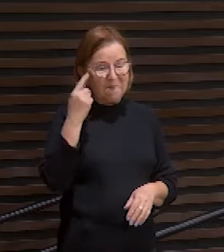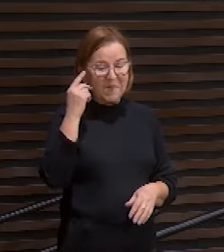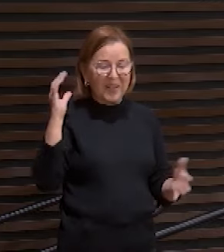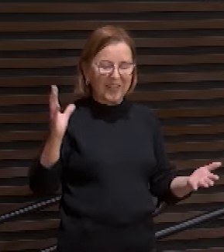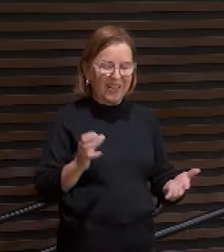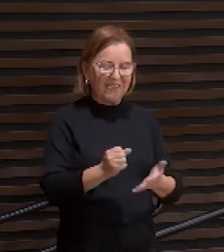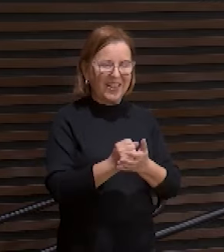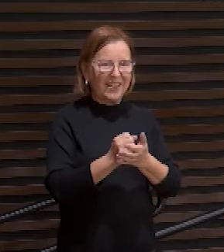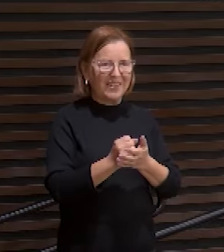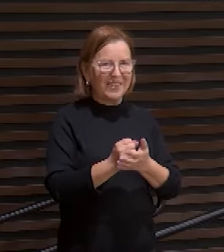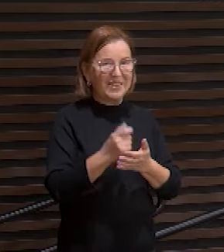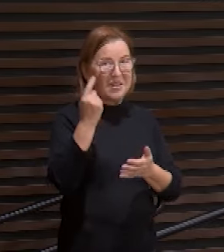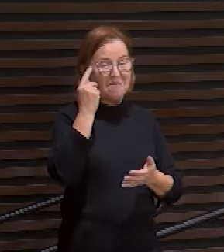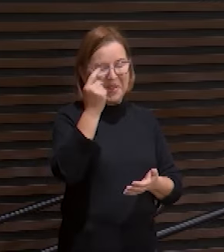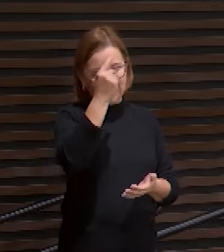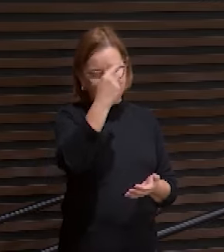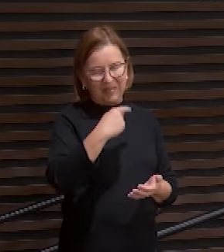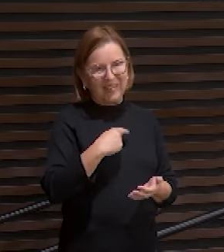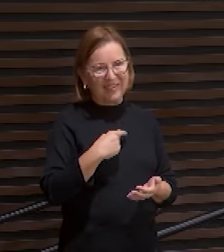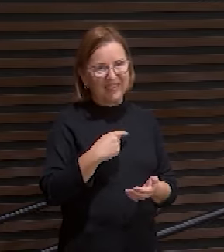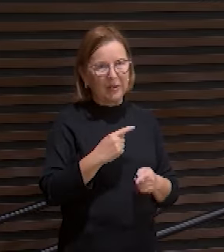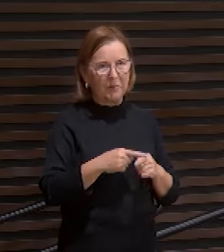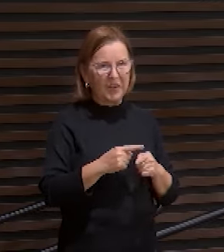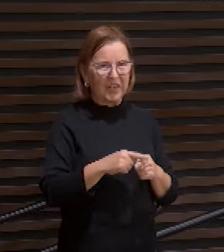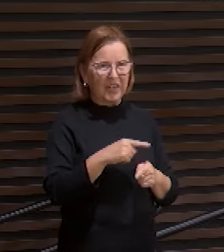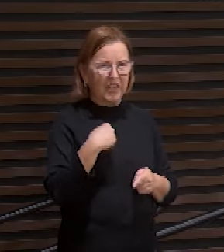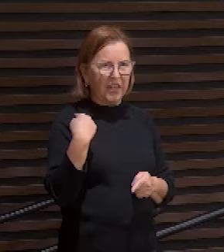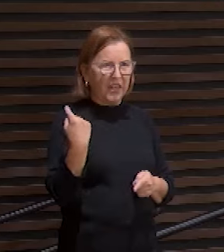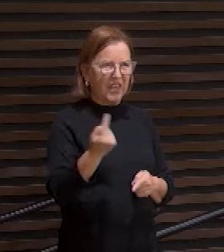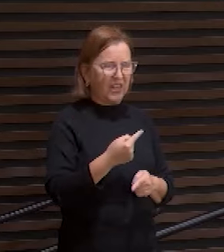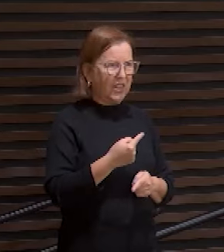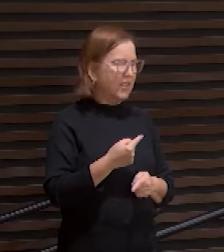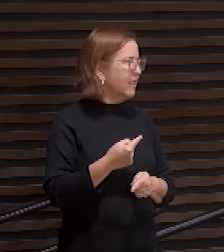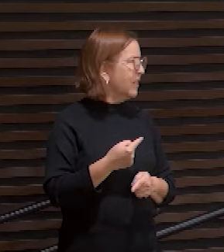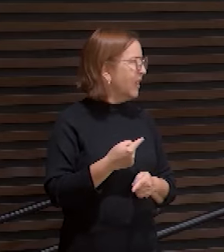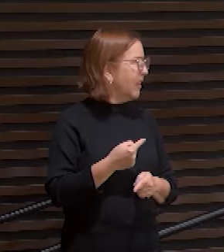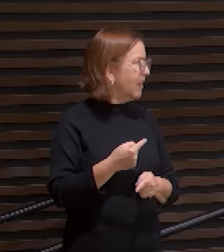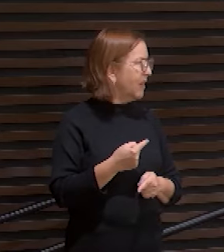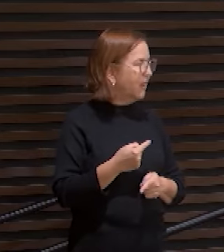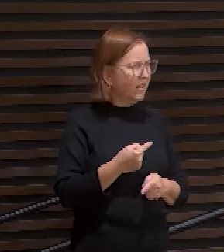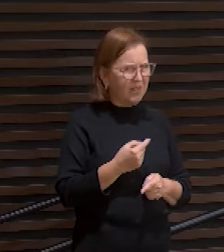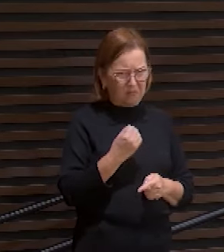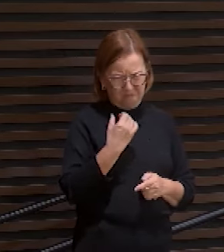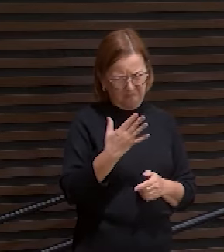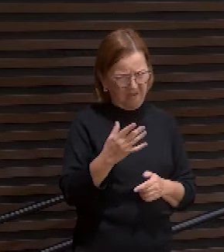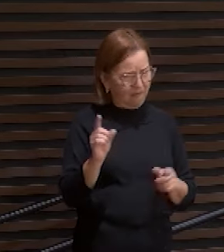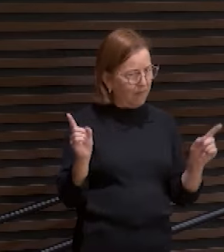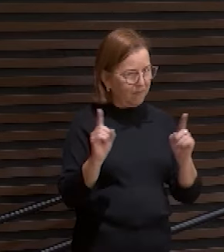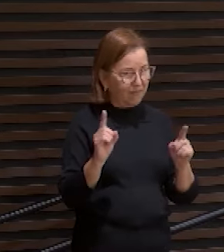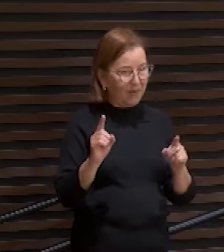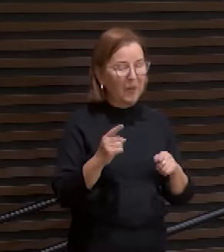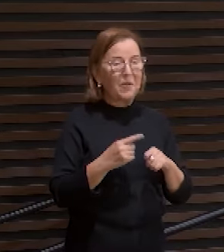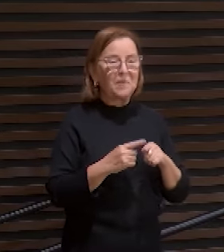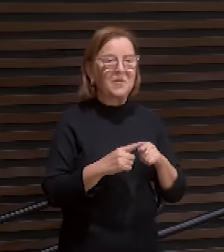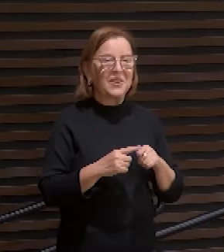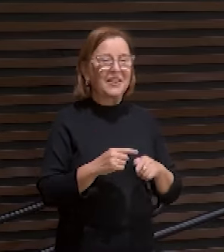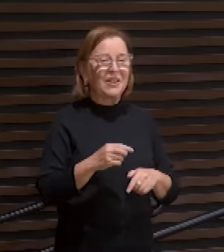para sempre porque nós éramos bons e estávamos fazendo por merecer não porque ele nos amou